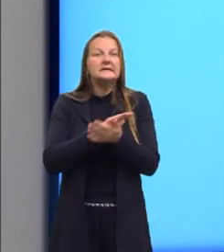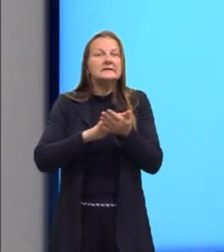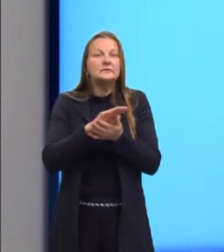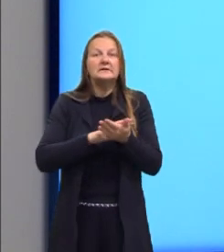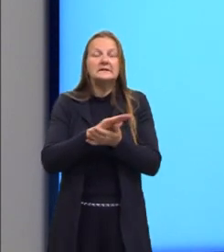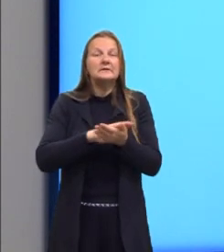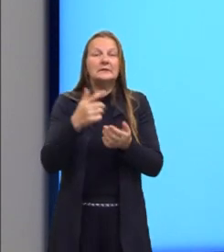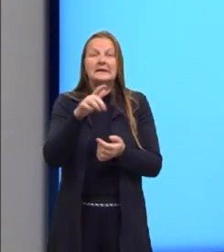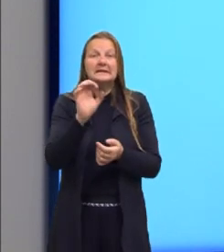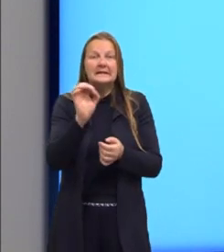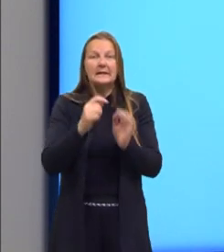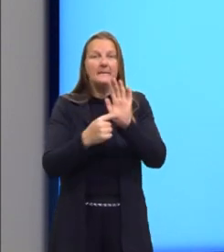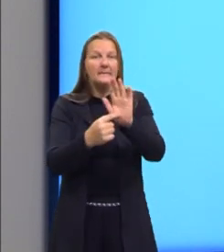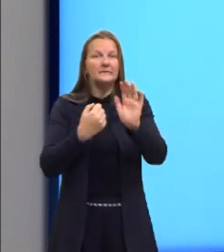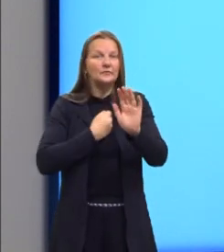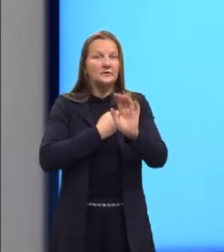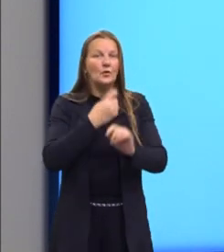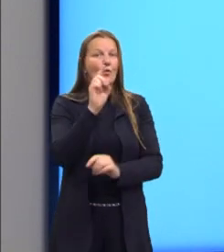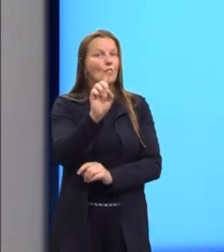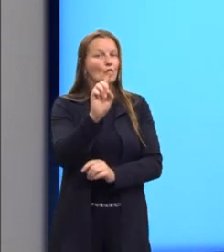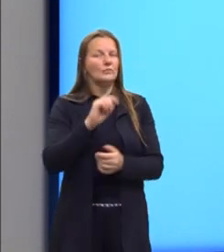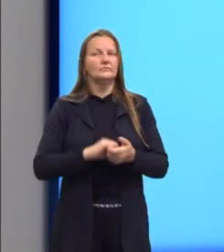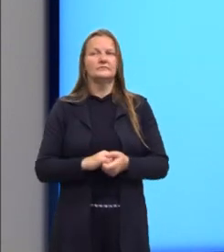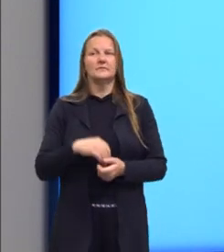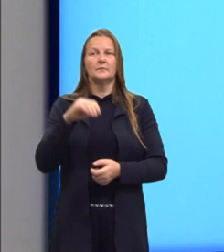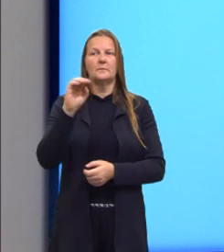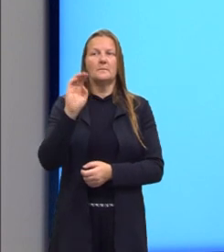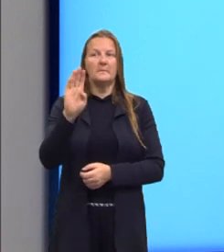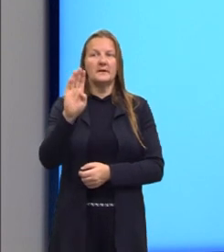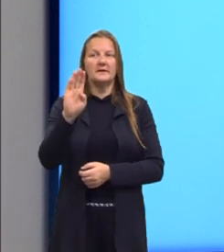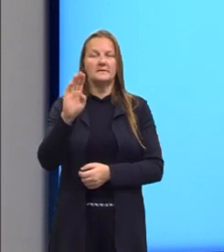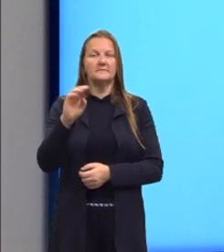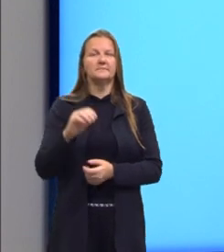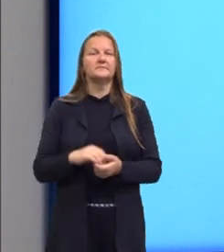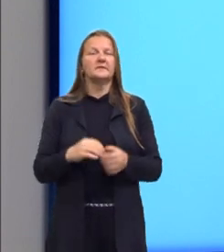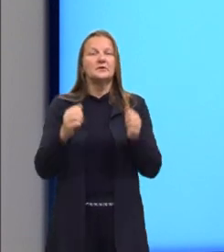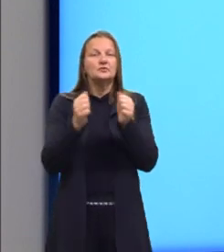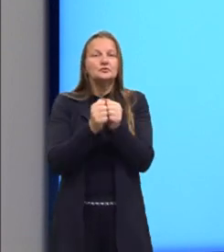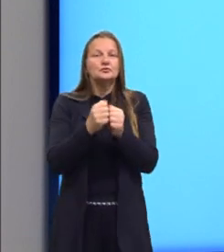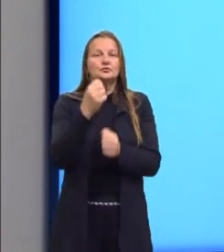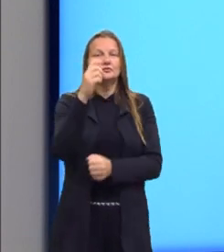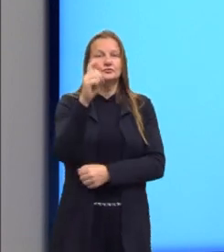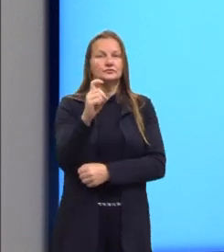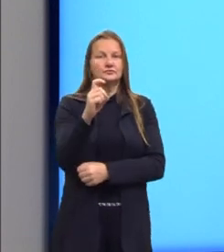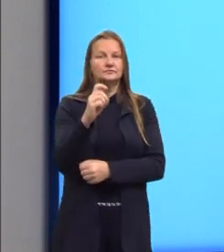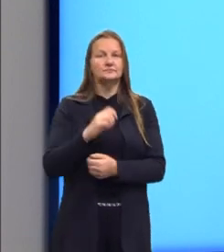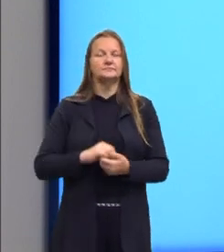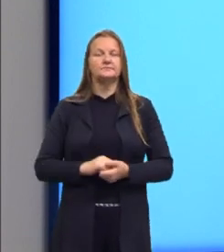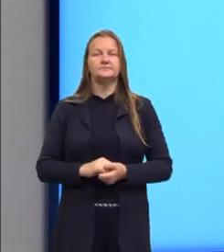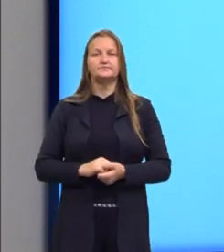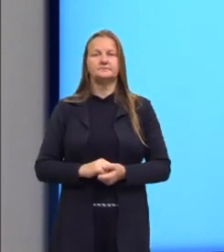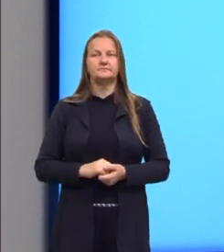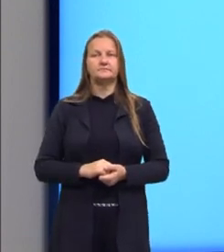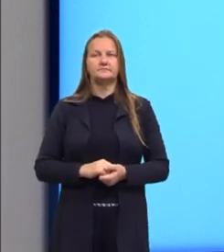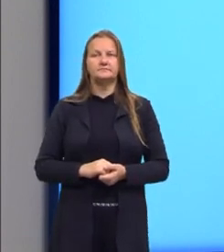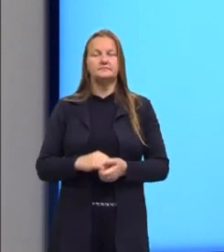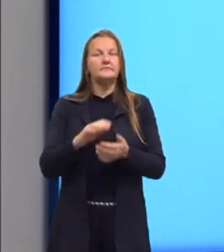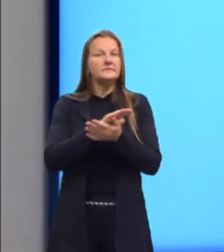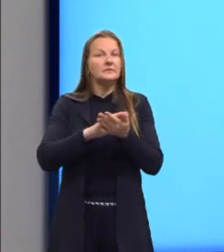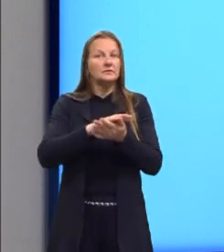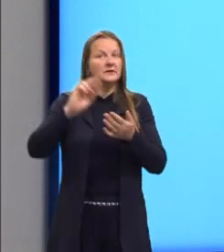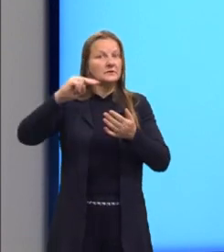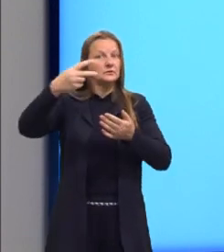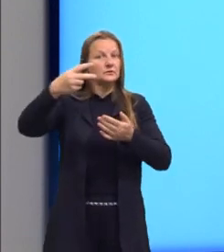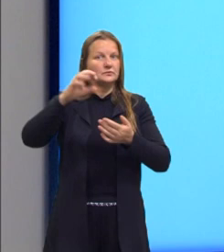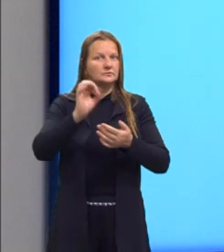é porque o nosso coeficiente é 1. O B é aquele termo que acompanha, né? O x sem o expoente 2.